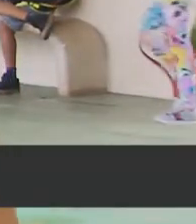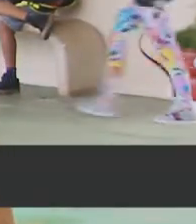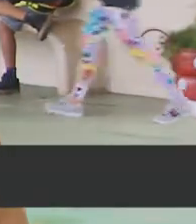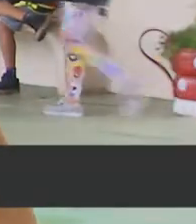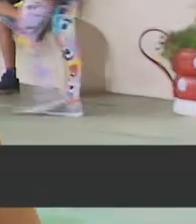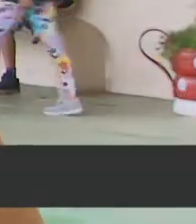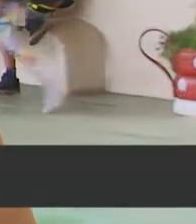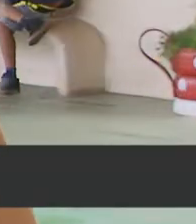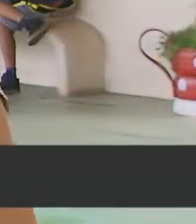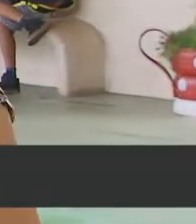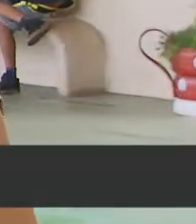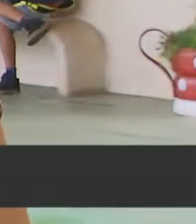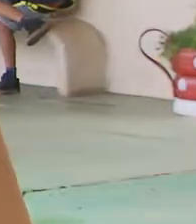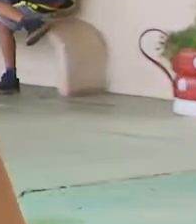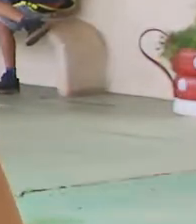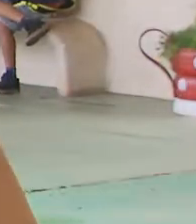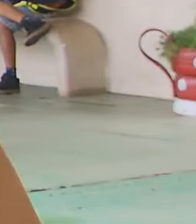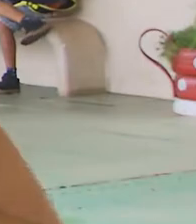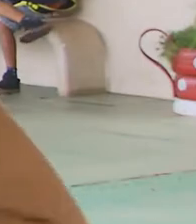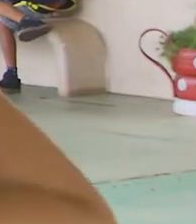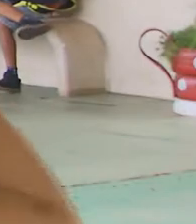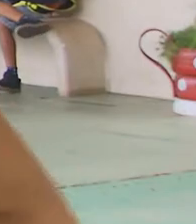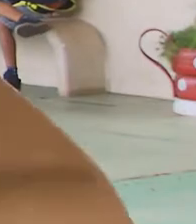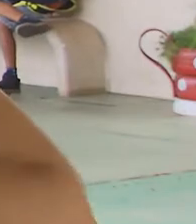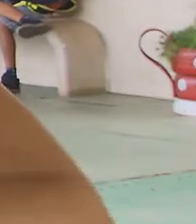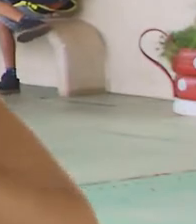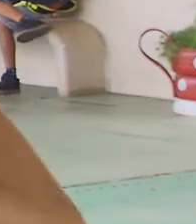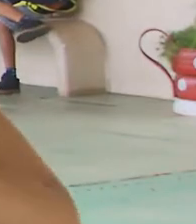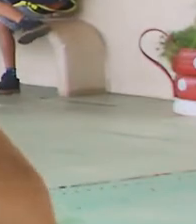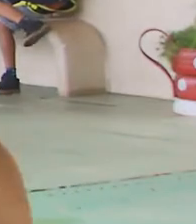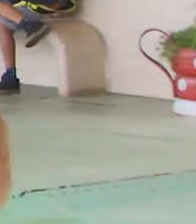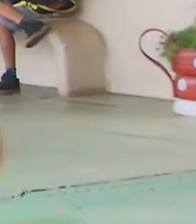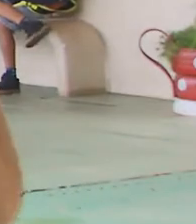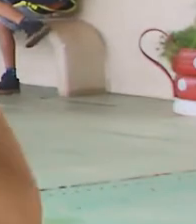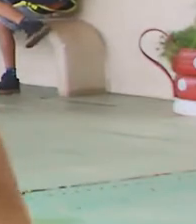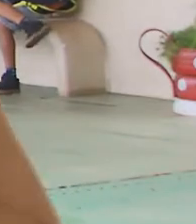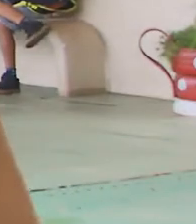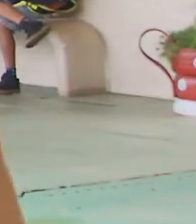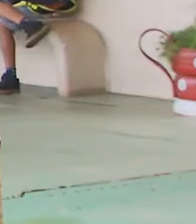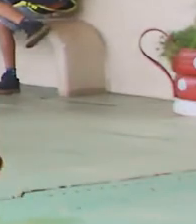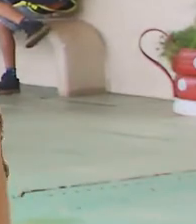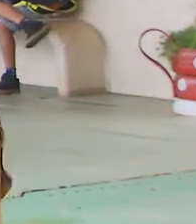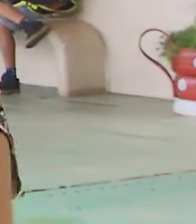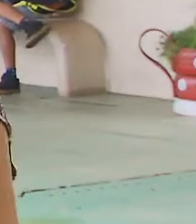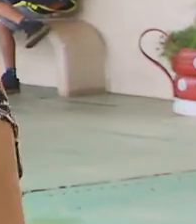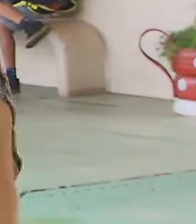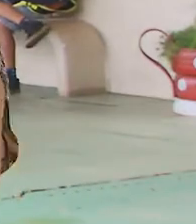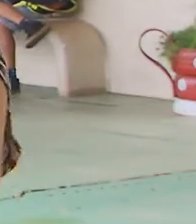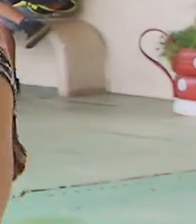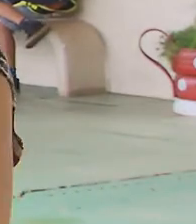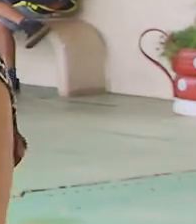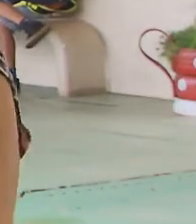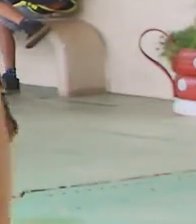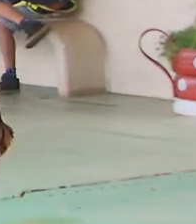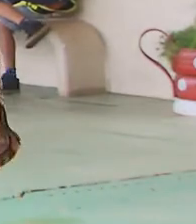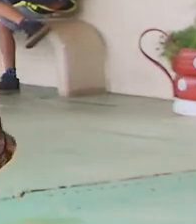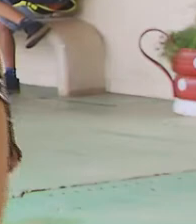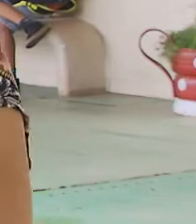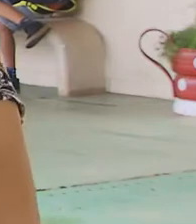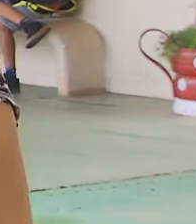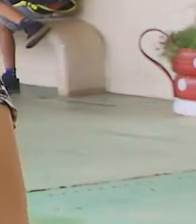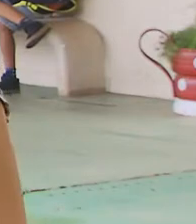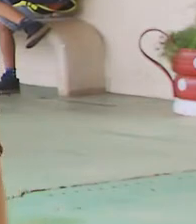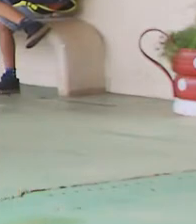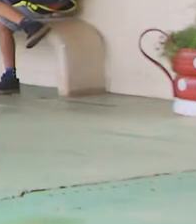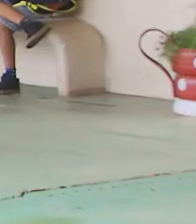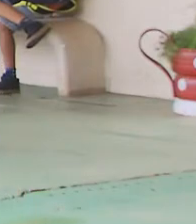caderno de provas, o que deve responder tudo. Então, é bem mais fácil para os surdos. Os surdos ficam ansiosos para fazer. Alguns alunos daqui já